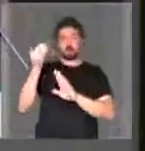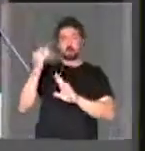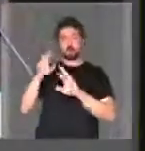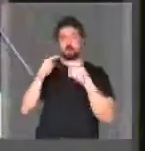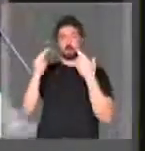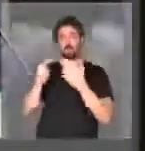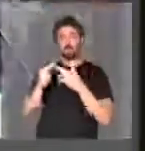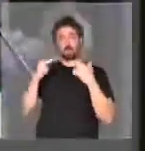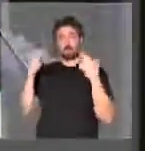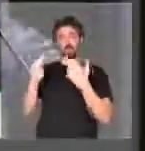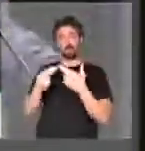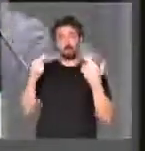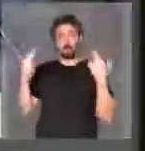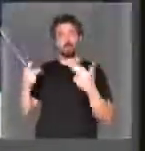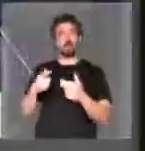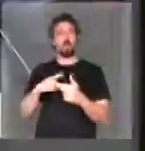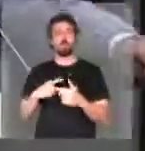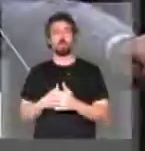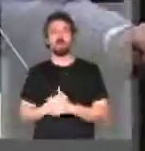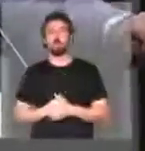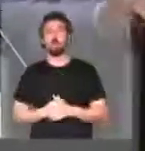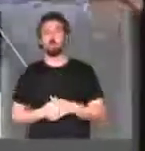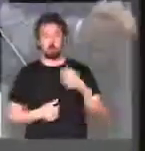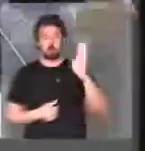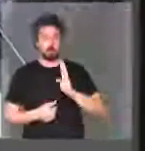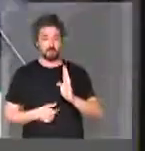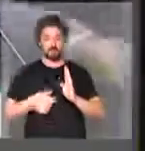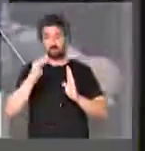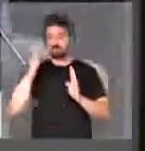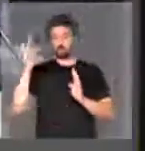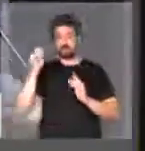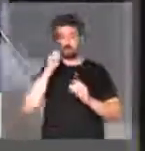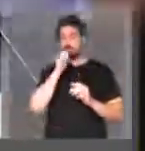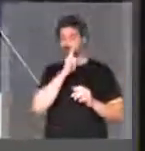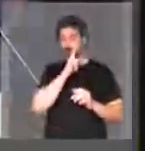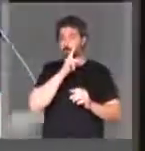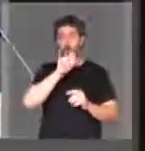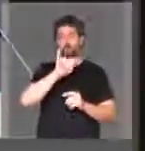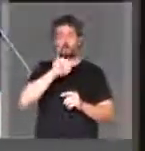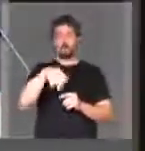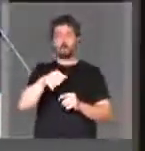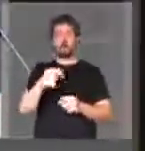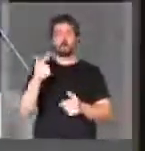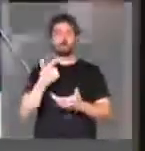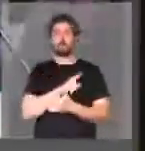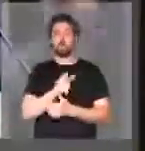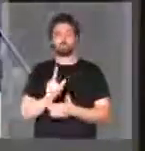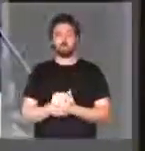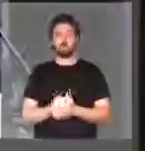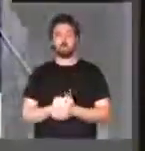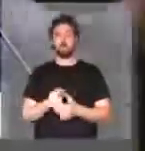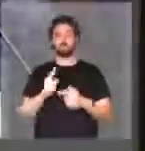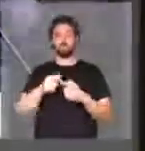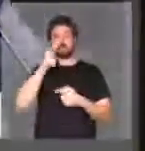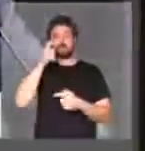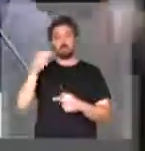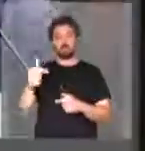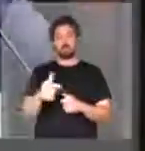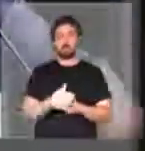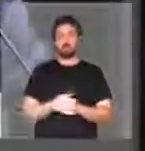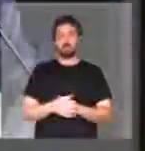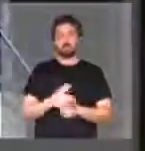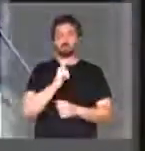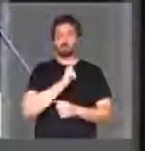reuniões tão importantes que reúnem o Brasil, a França, o Amapá e a Guiana, não acontecem por desinteresse